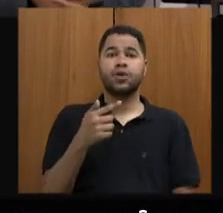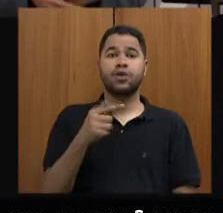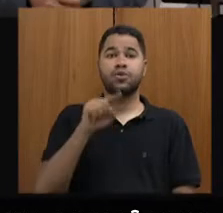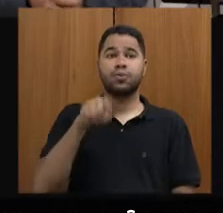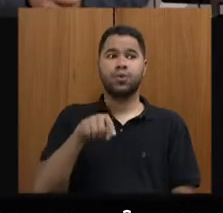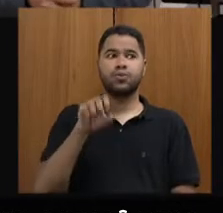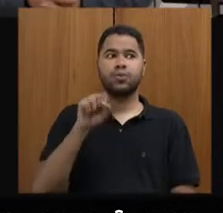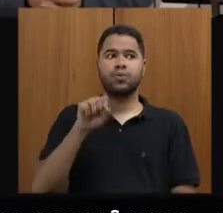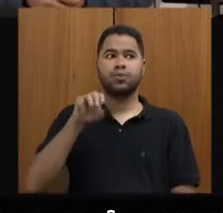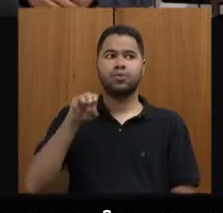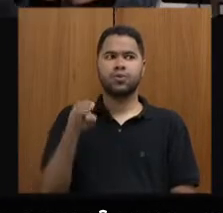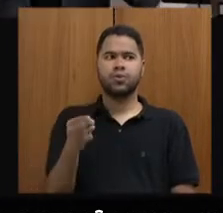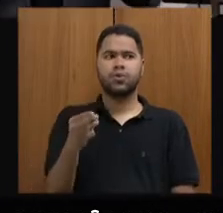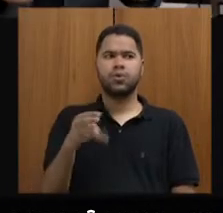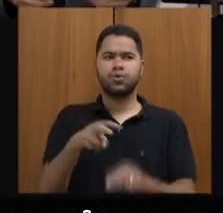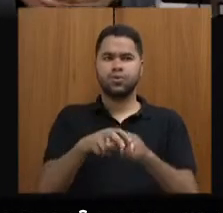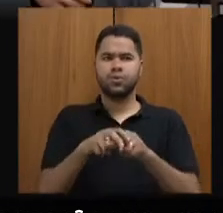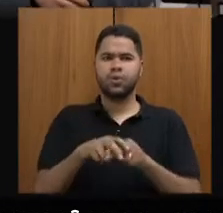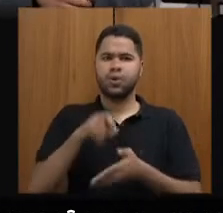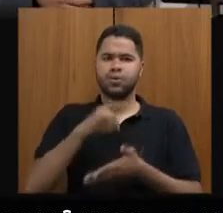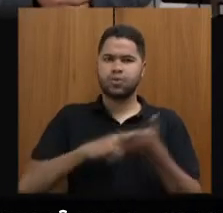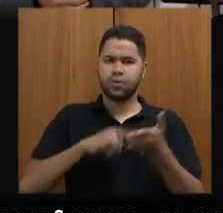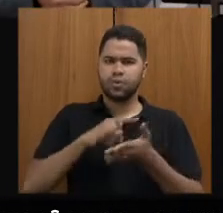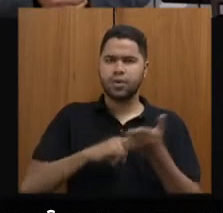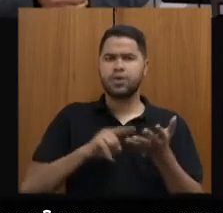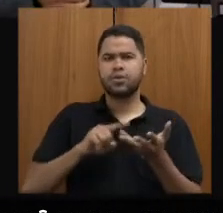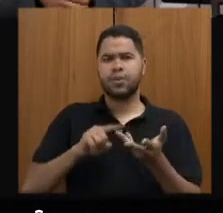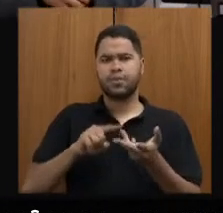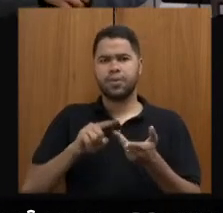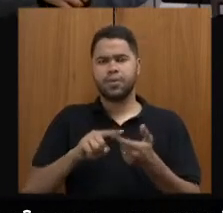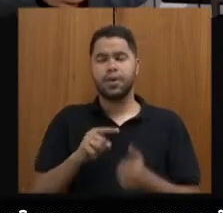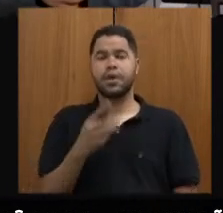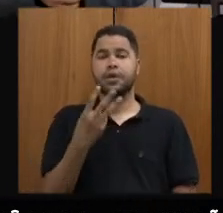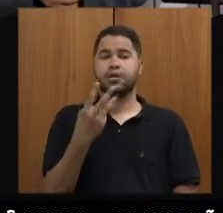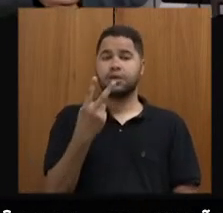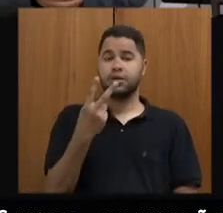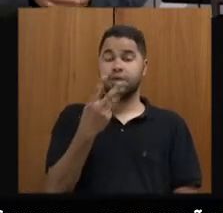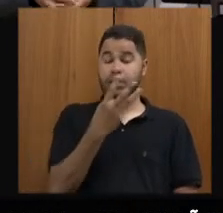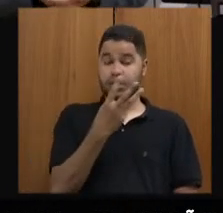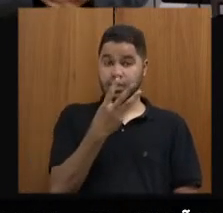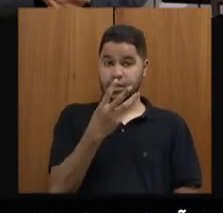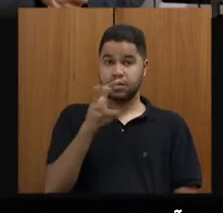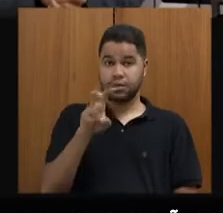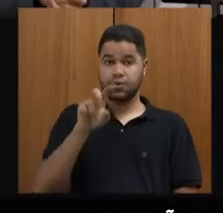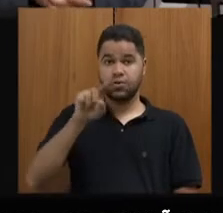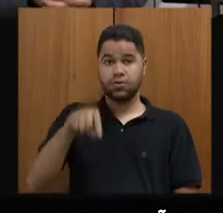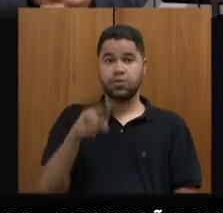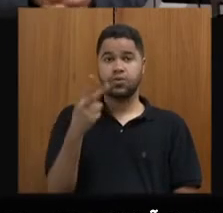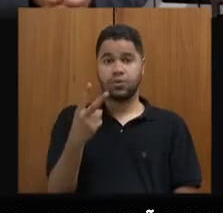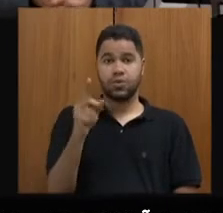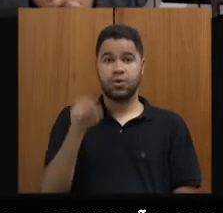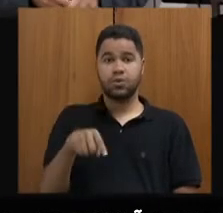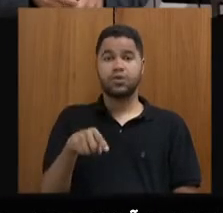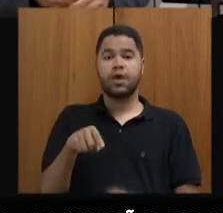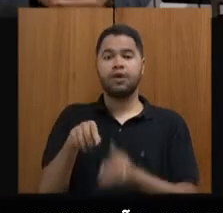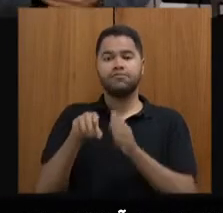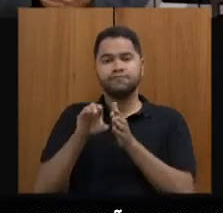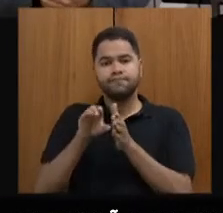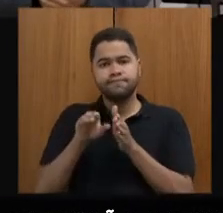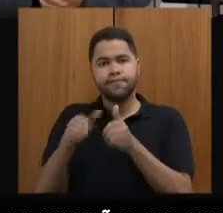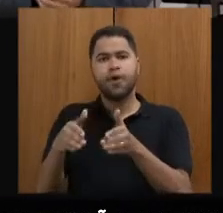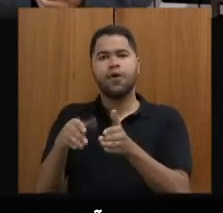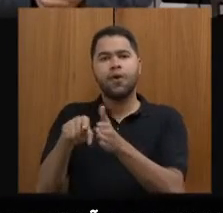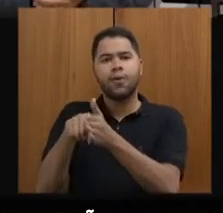reais, por conta de documentação, enfim. 35,2 milhões de retorno, conforme a pesquisa da